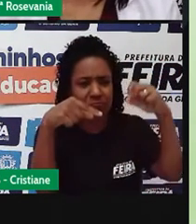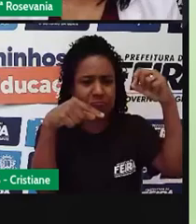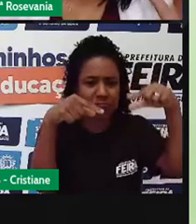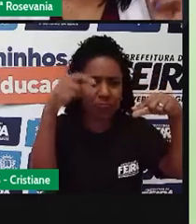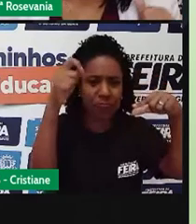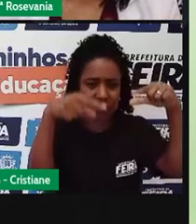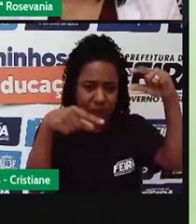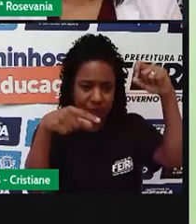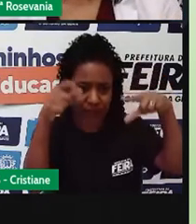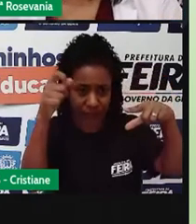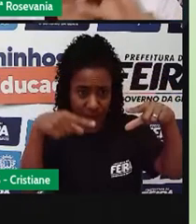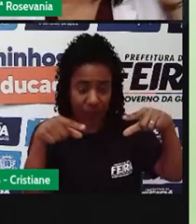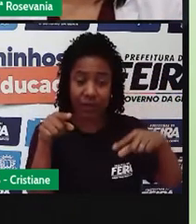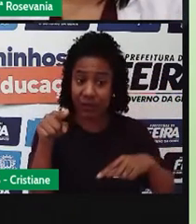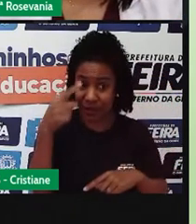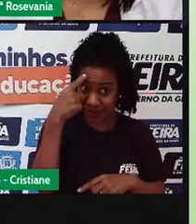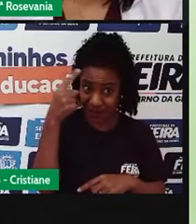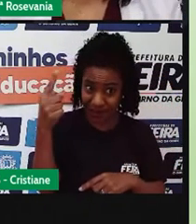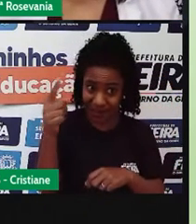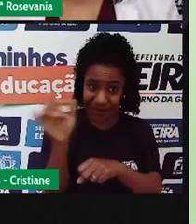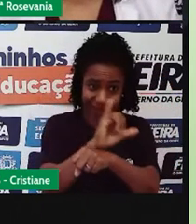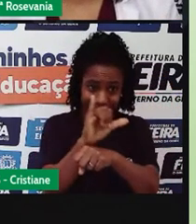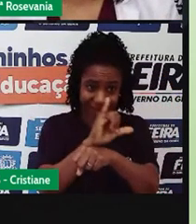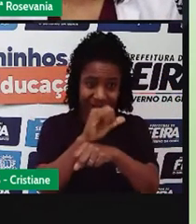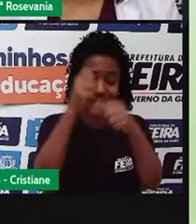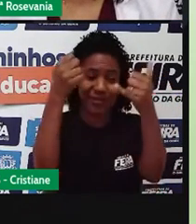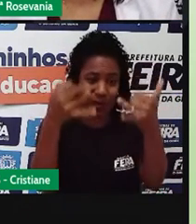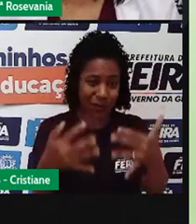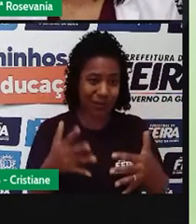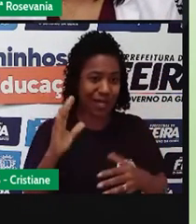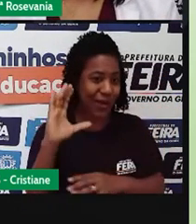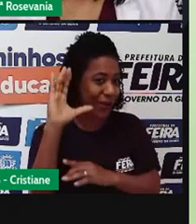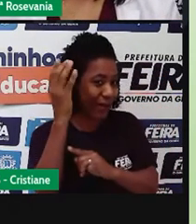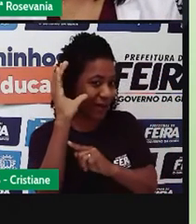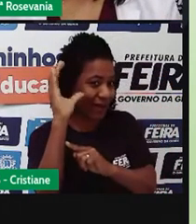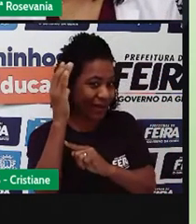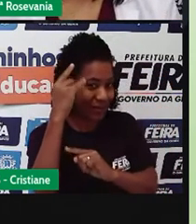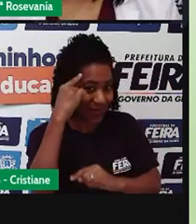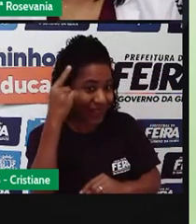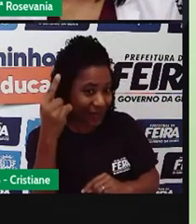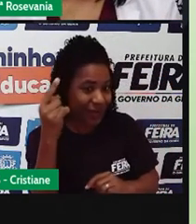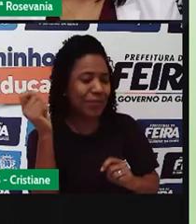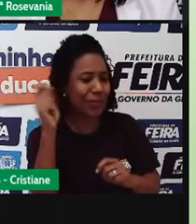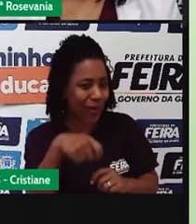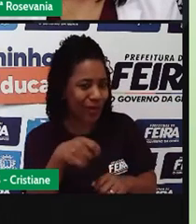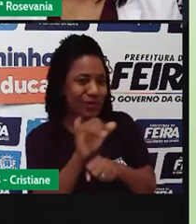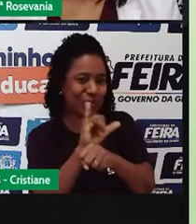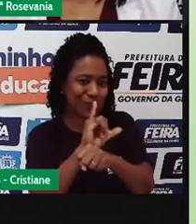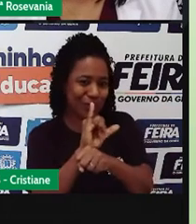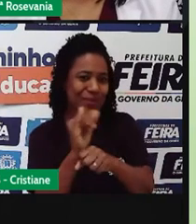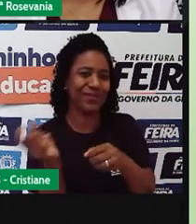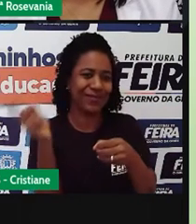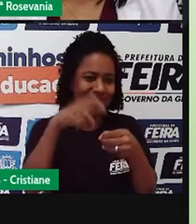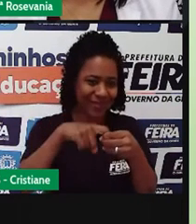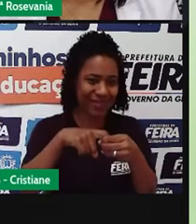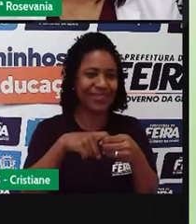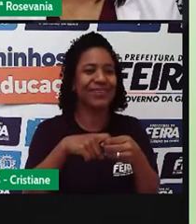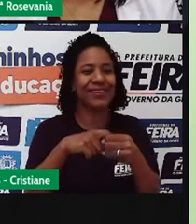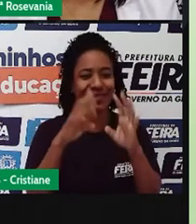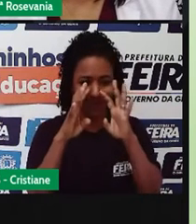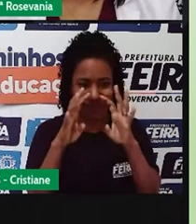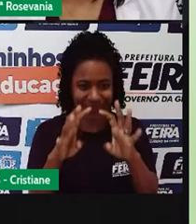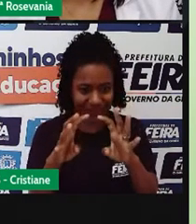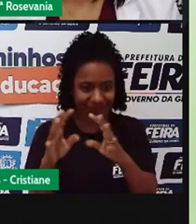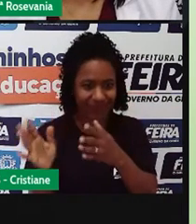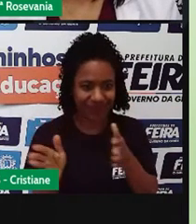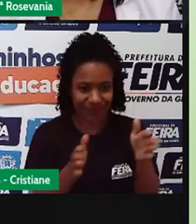tiver qualquer dúvida, corre lá no canal e procura Clima do Brasil que vocês vão, né, acompanhar. Essa parte aqui,